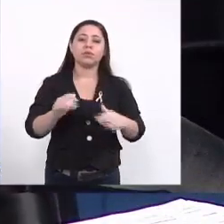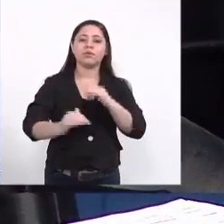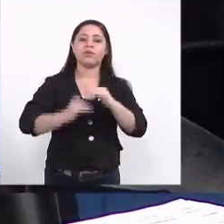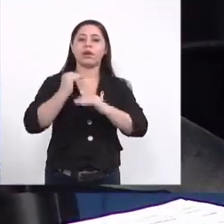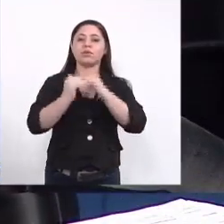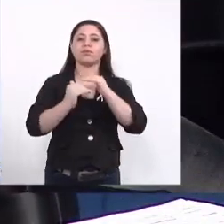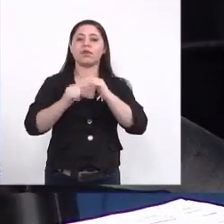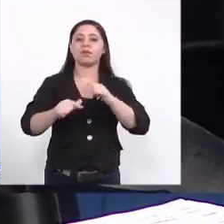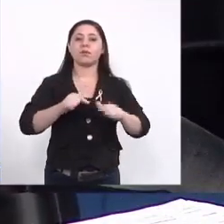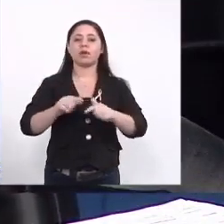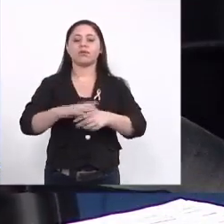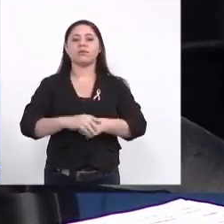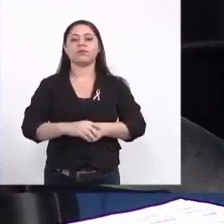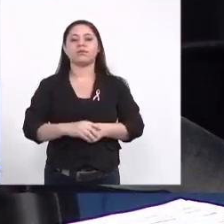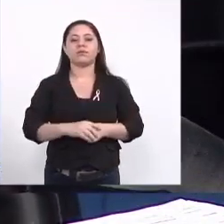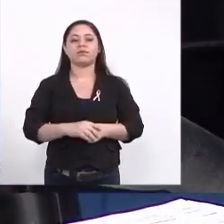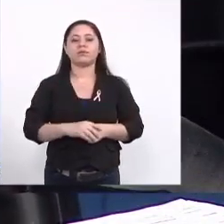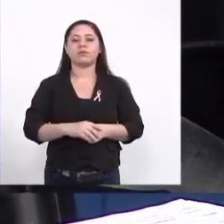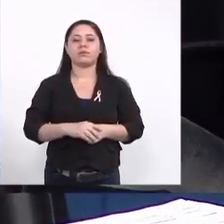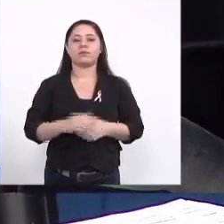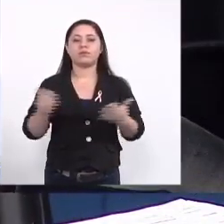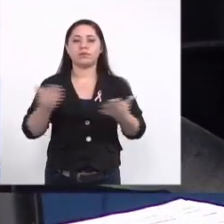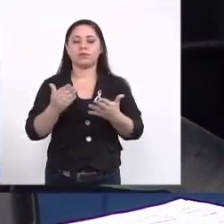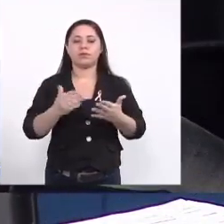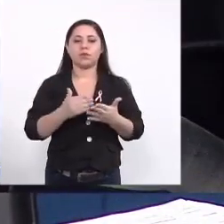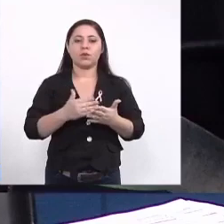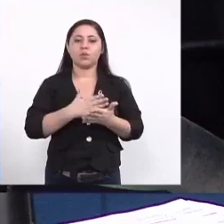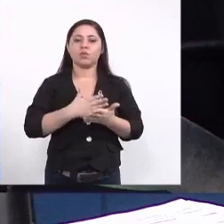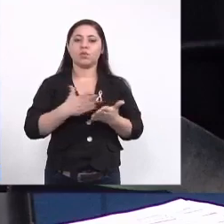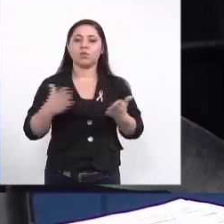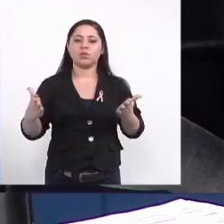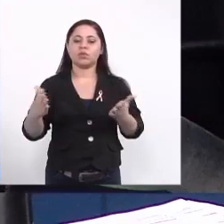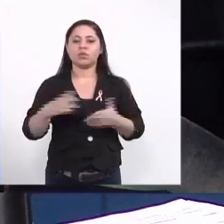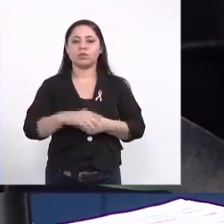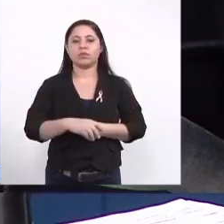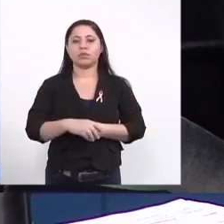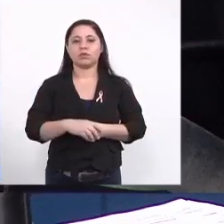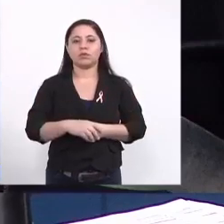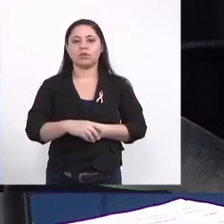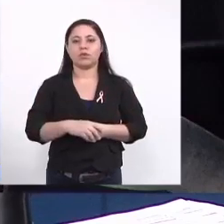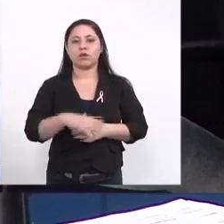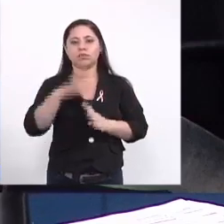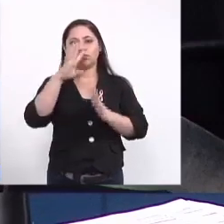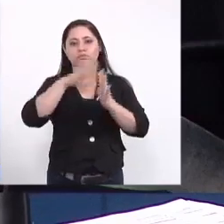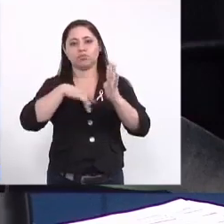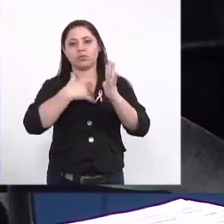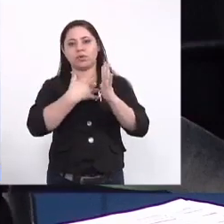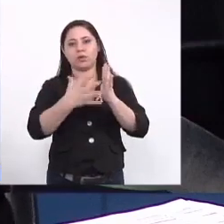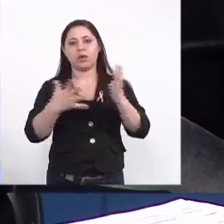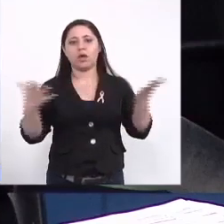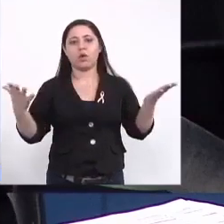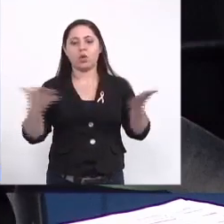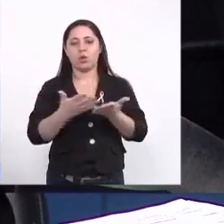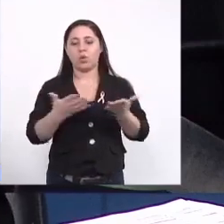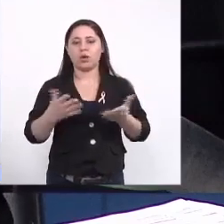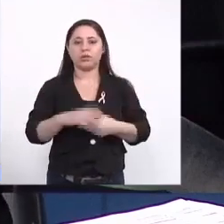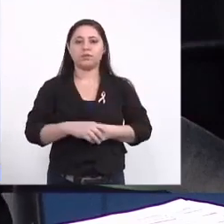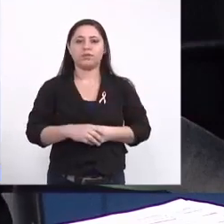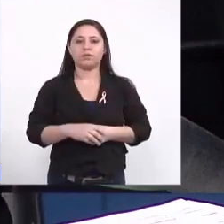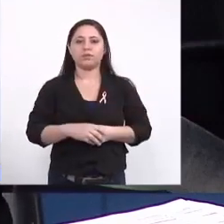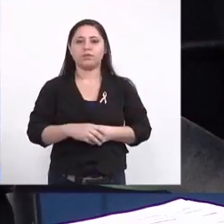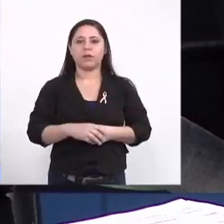rapidamente dando sequência ao nosso cronograma agora passo então